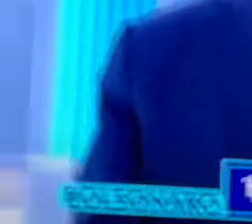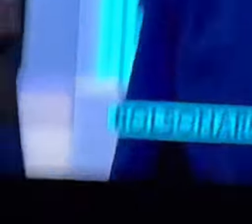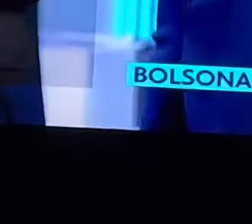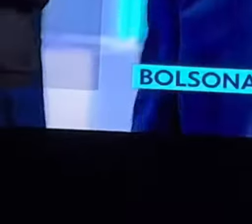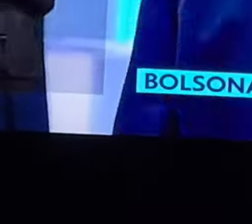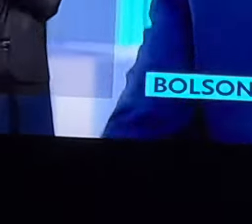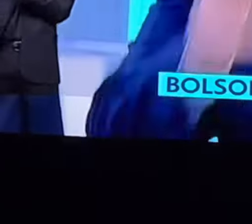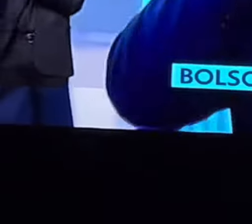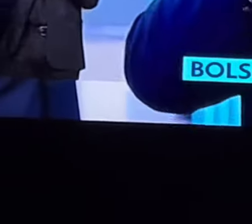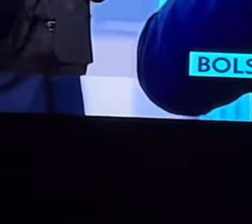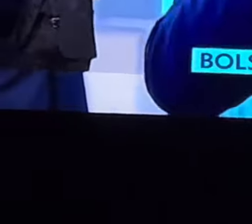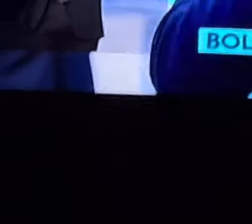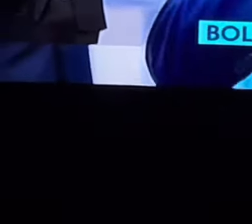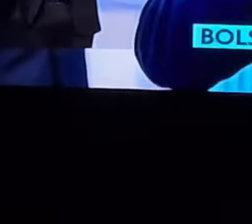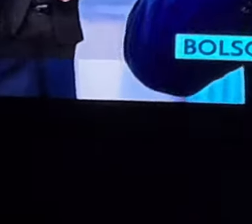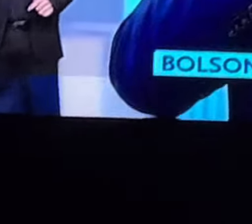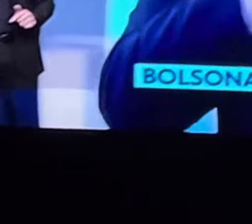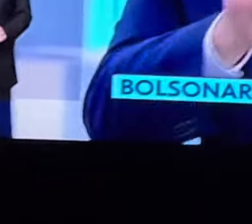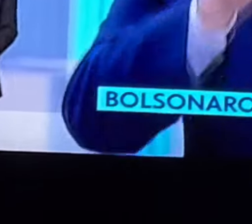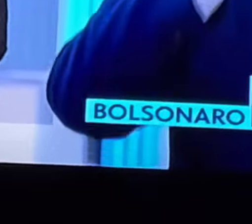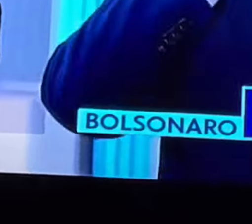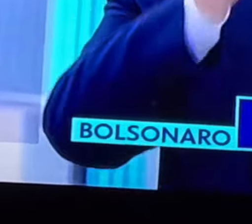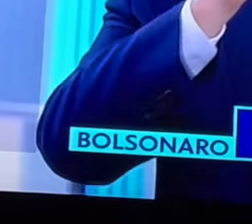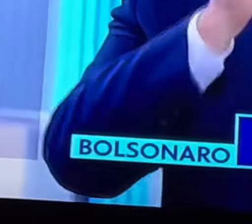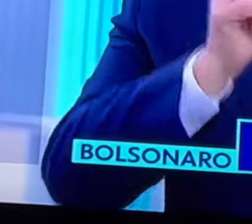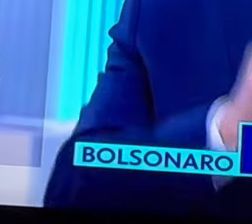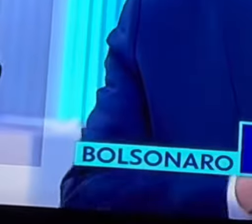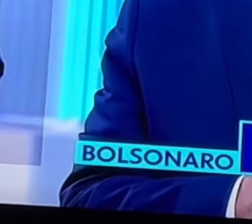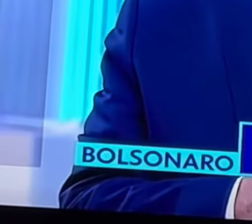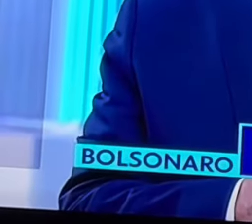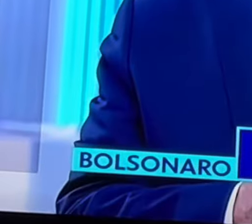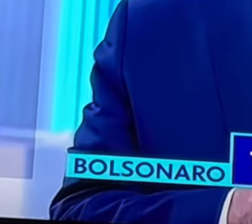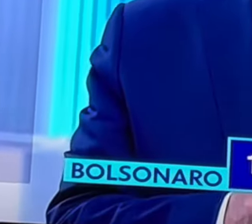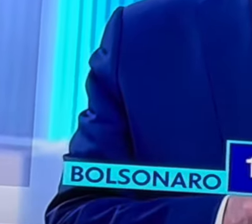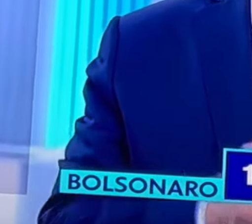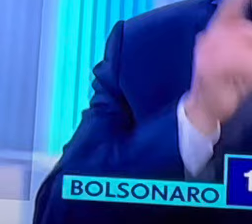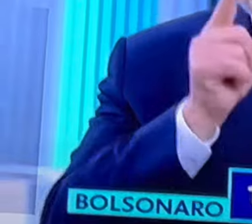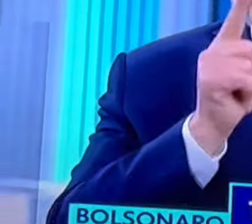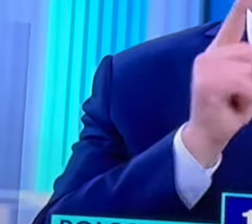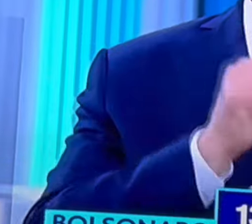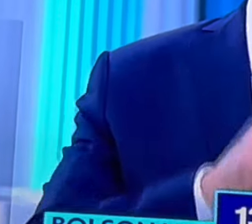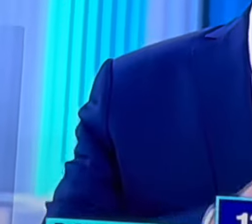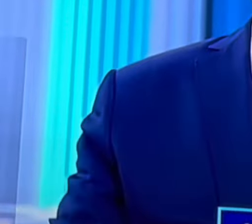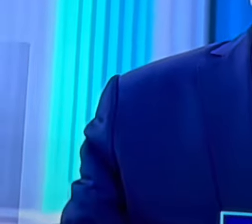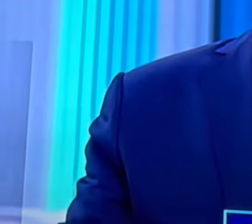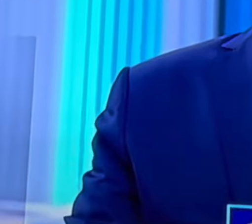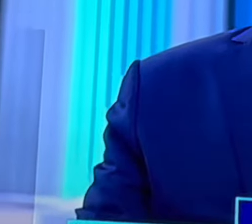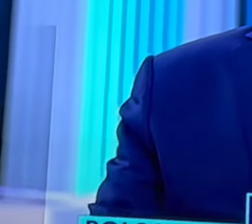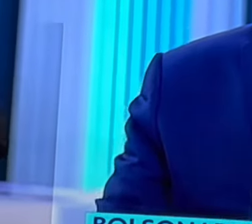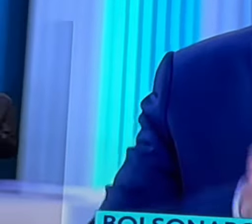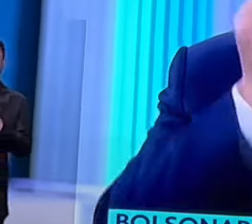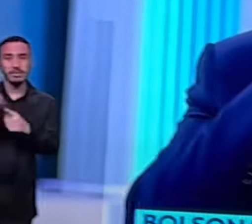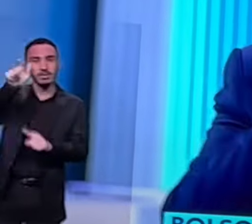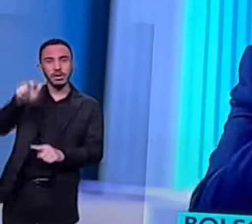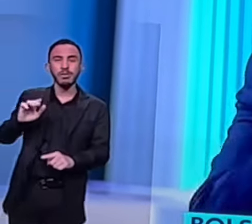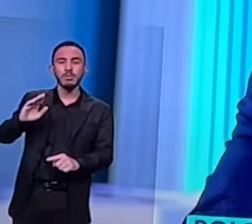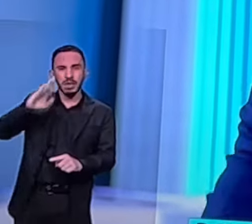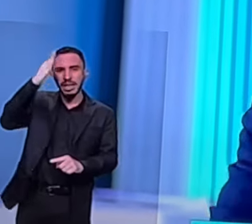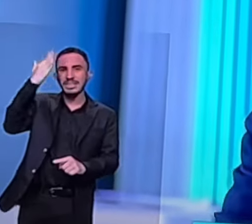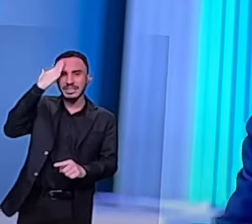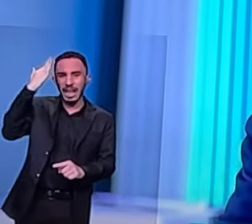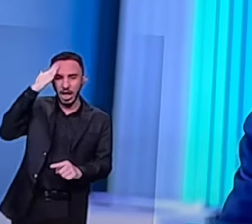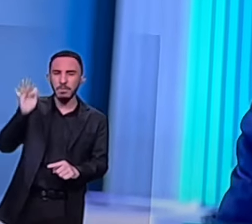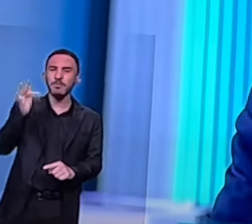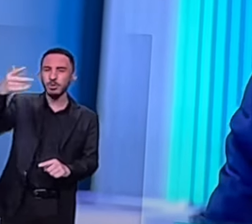O governador do Nordeste teria pelo menos 200 mil mortes a menos. Ele sabe que um dia vai bater na